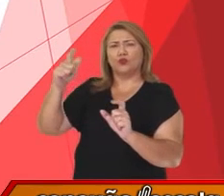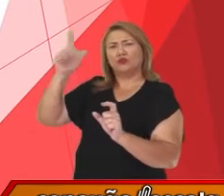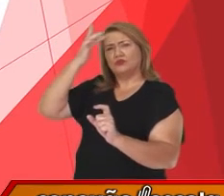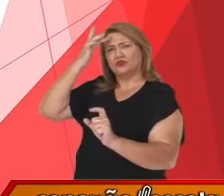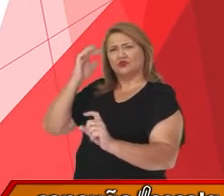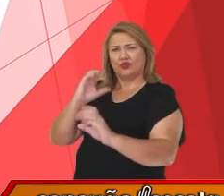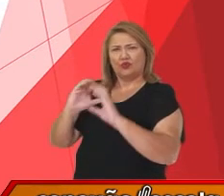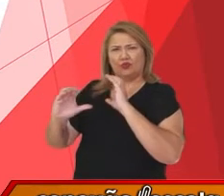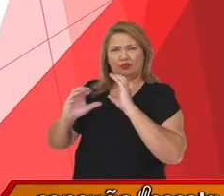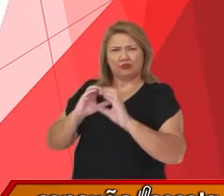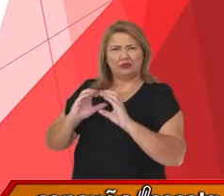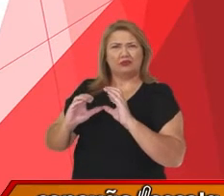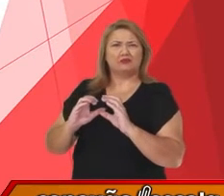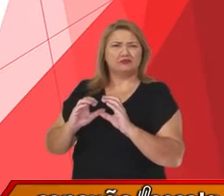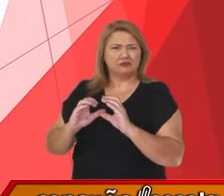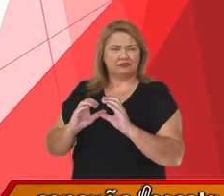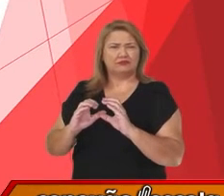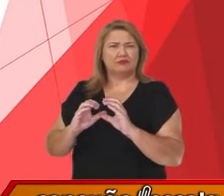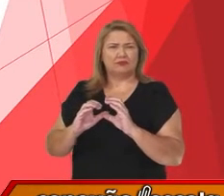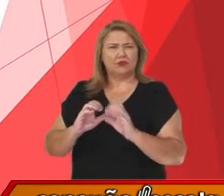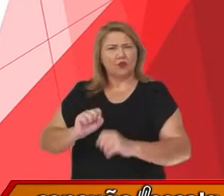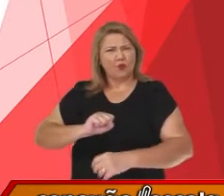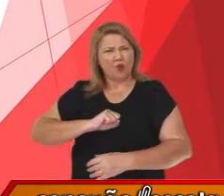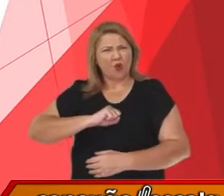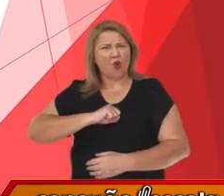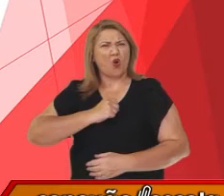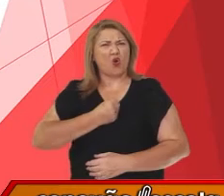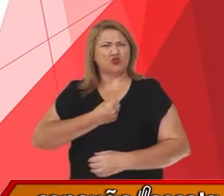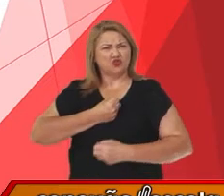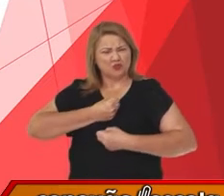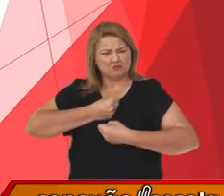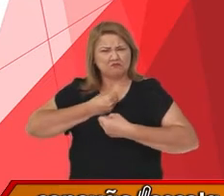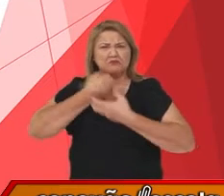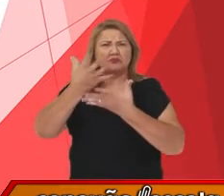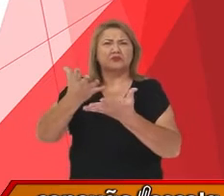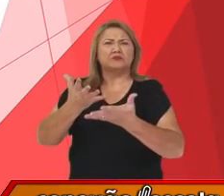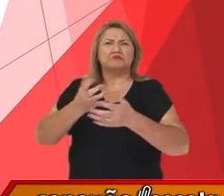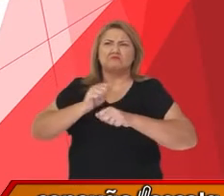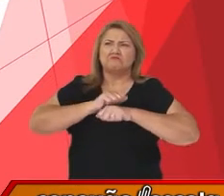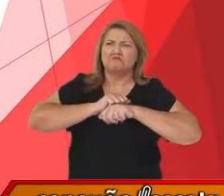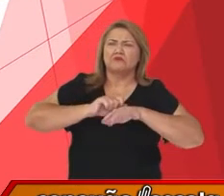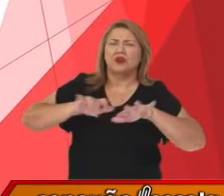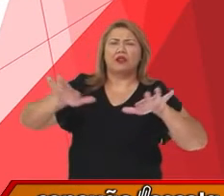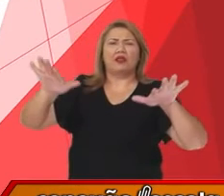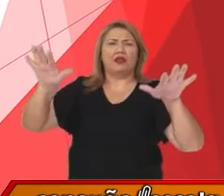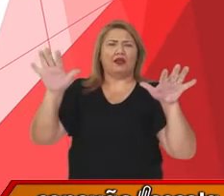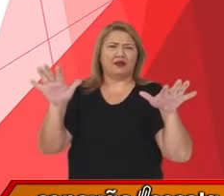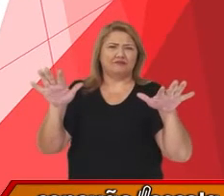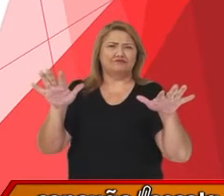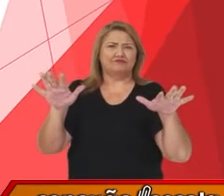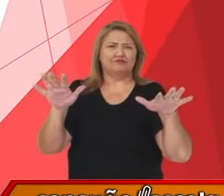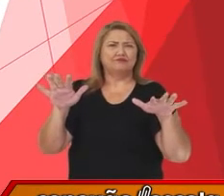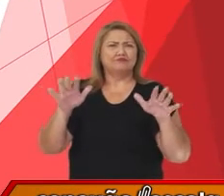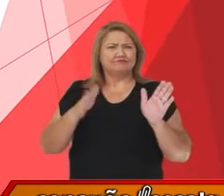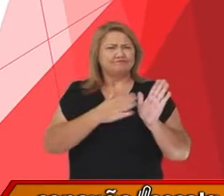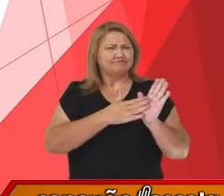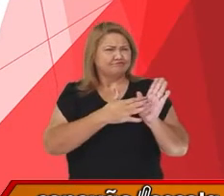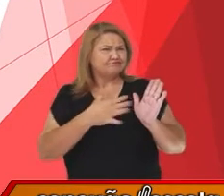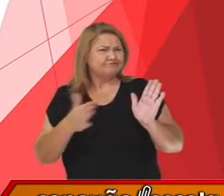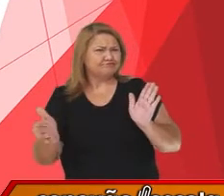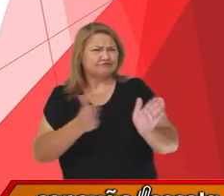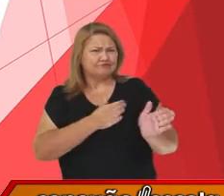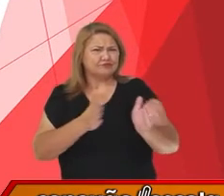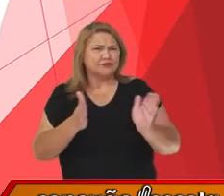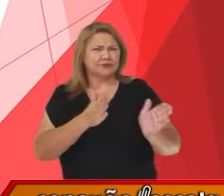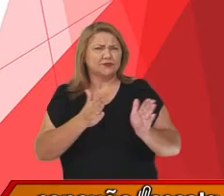Então, esse discurso de ódio, ele tem sido inflamado nos últimos tempos. Não é porque, não pode